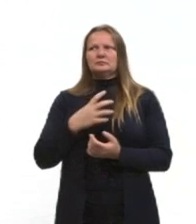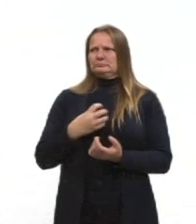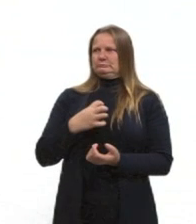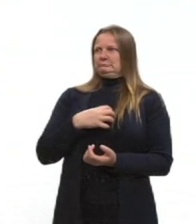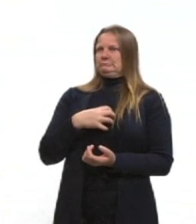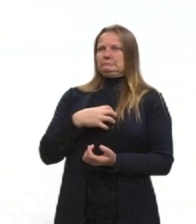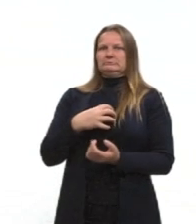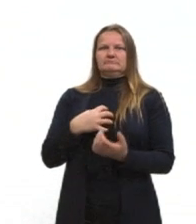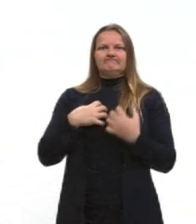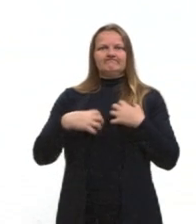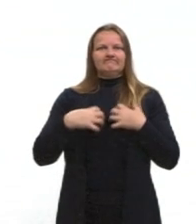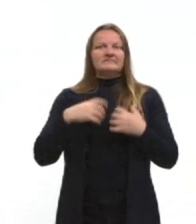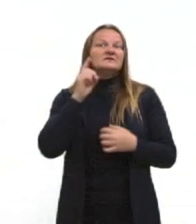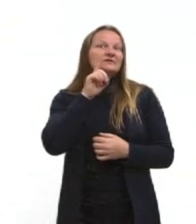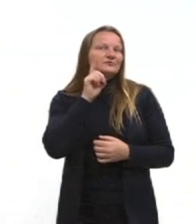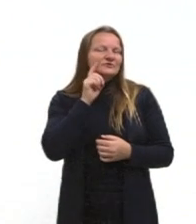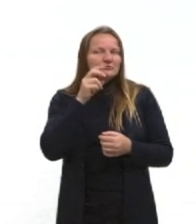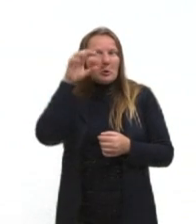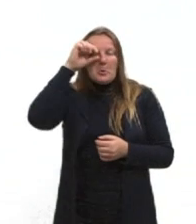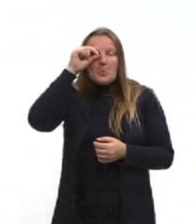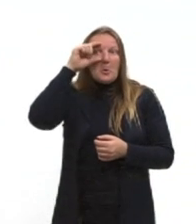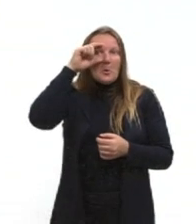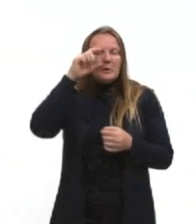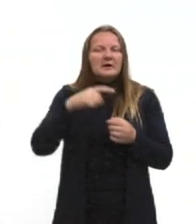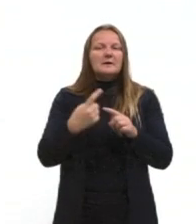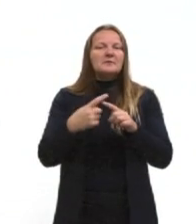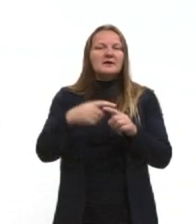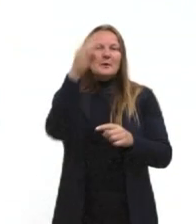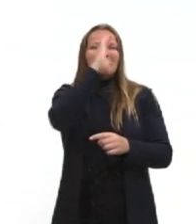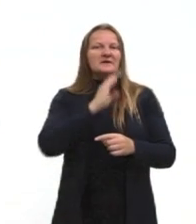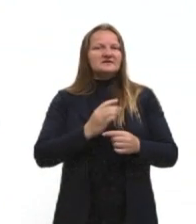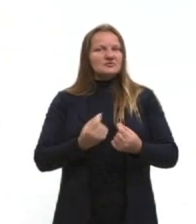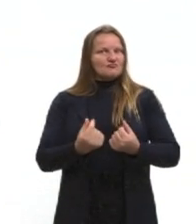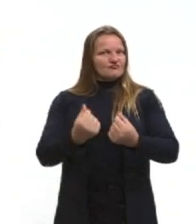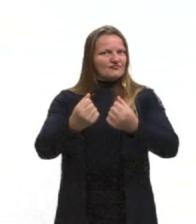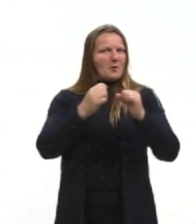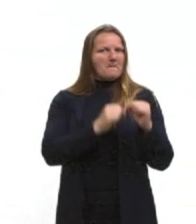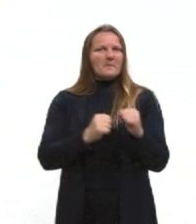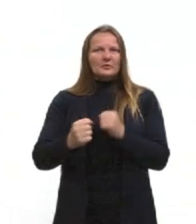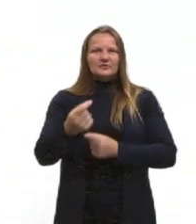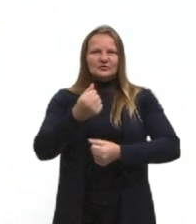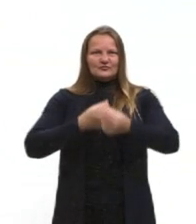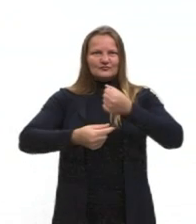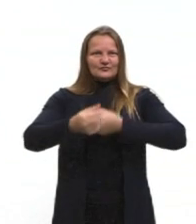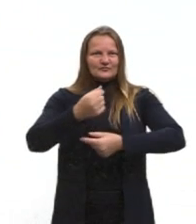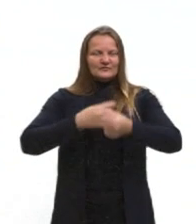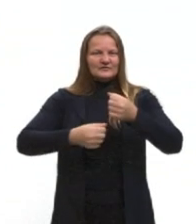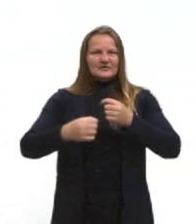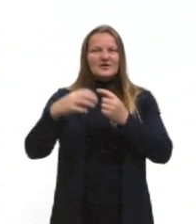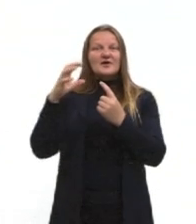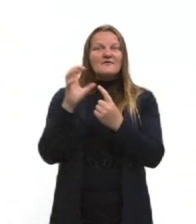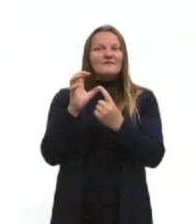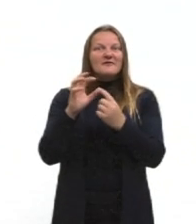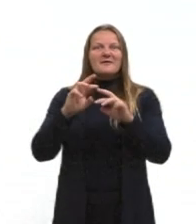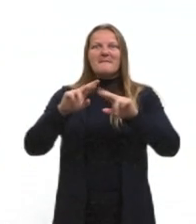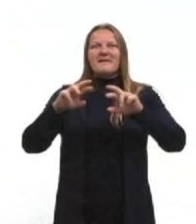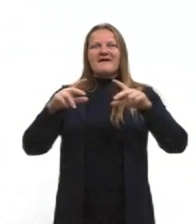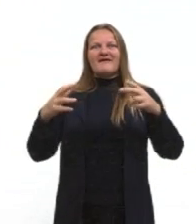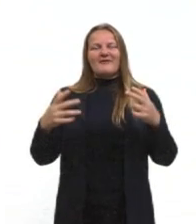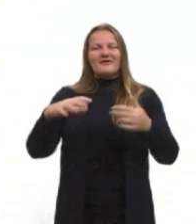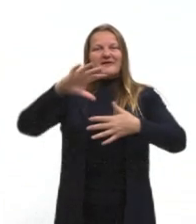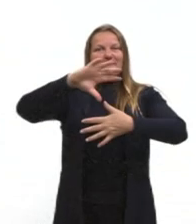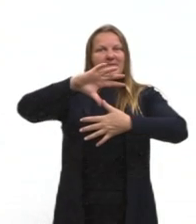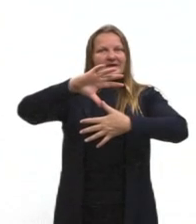Por quê? O Brasil, produzindo mais, tendo mais poder econômico, ele ia ter uma influência maior na